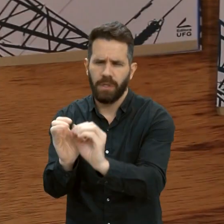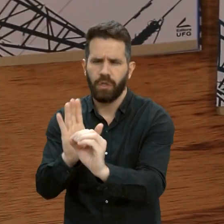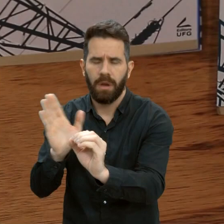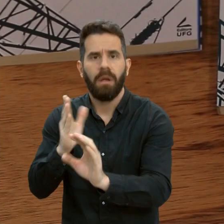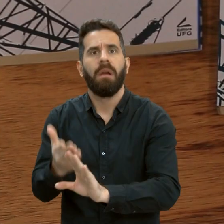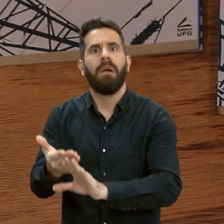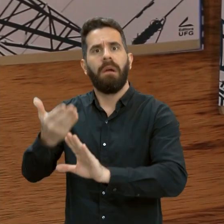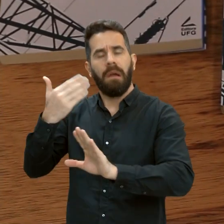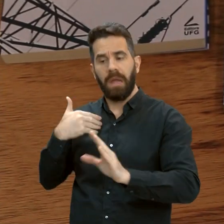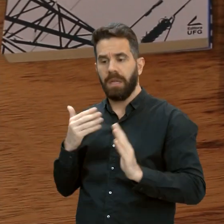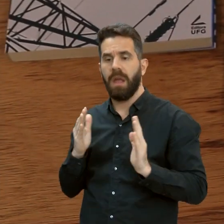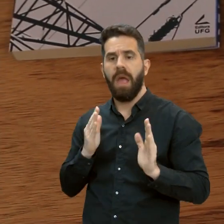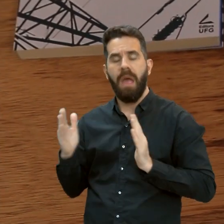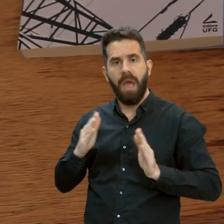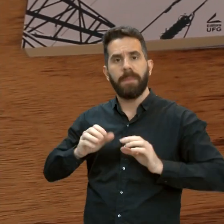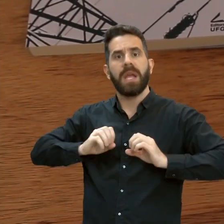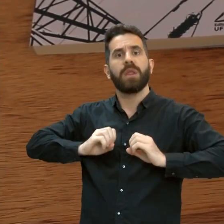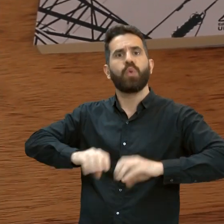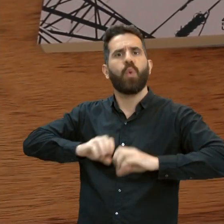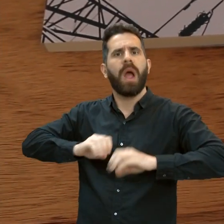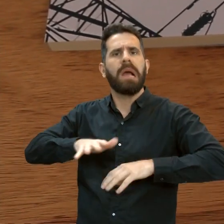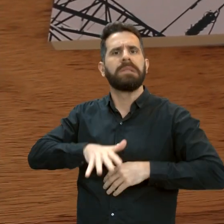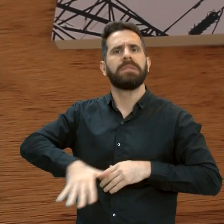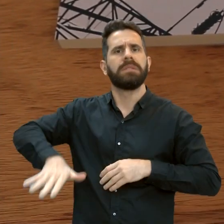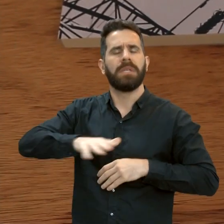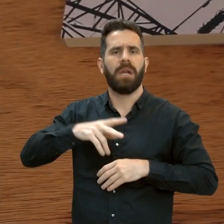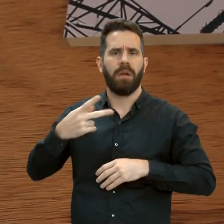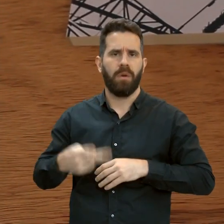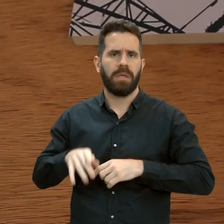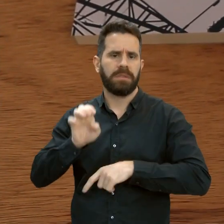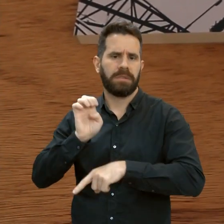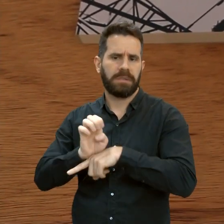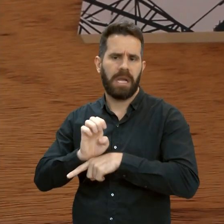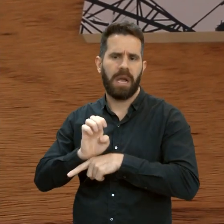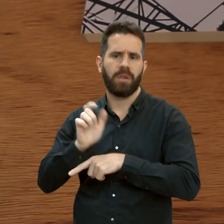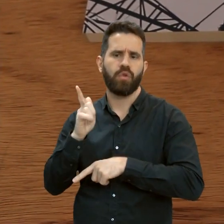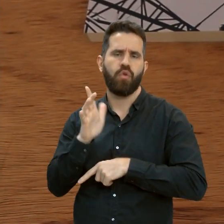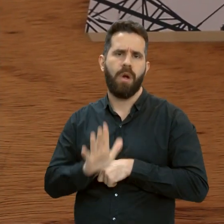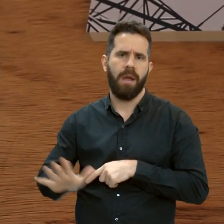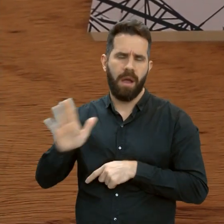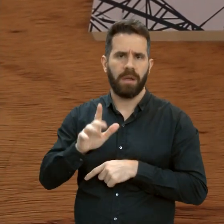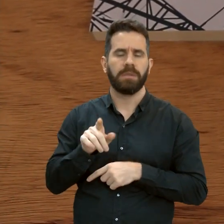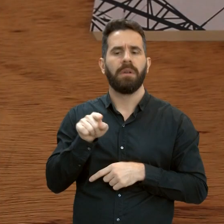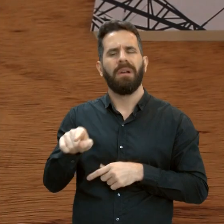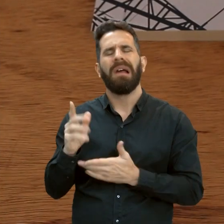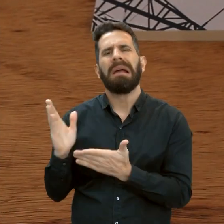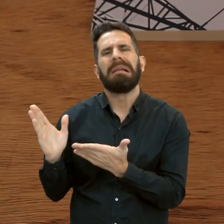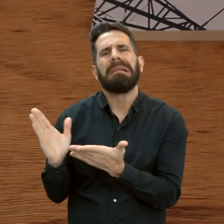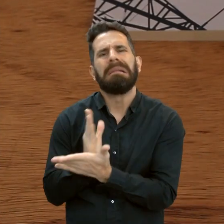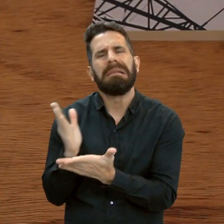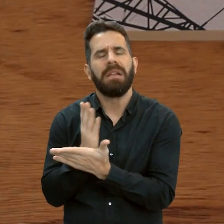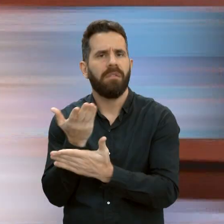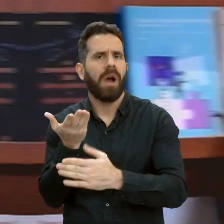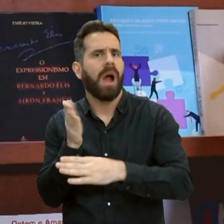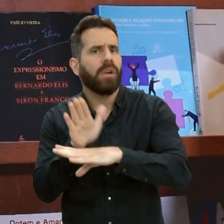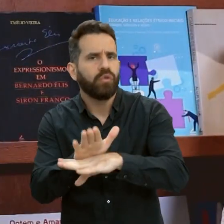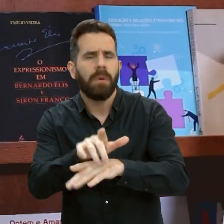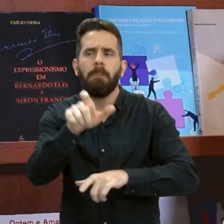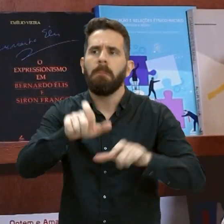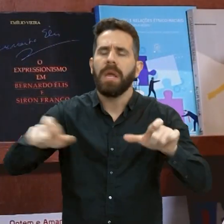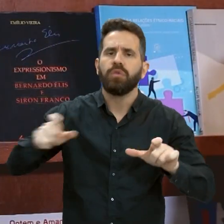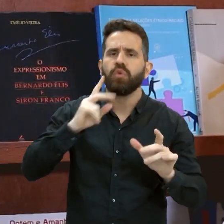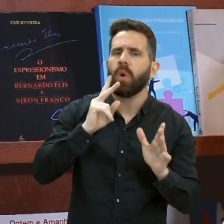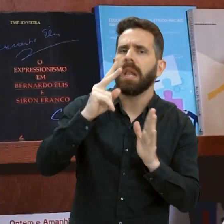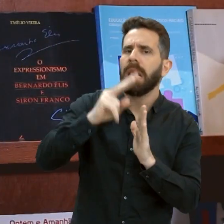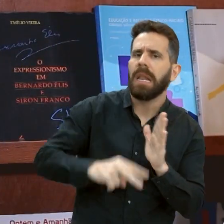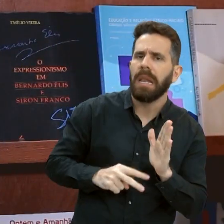Então eu queria te perguntar qual a contribuição desse livro, não só para quem é da engenharia elétrica, mas para qualquer leitor, né? Esse